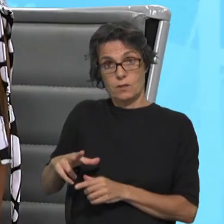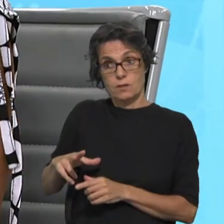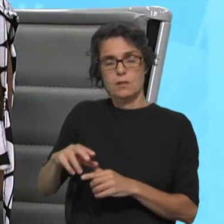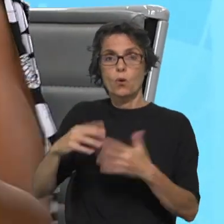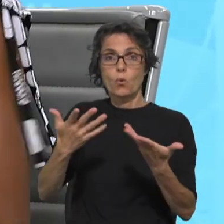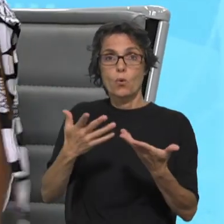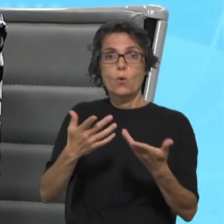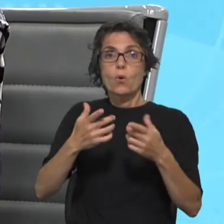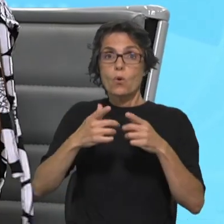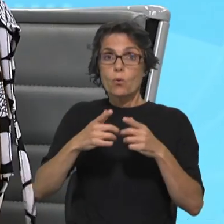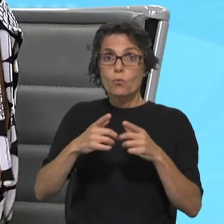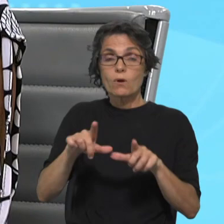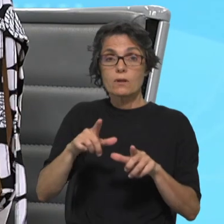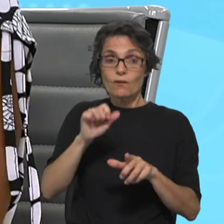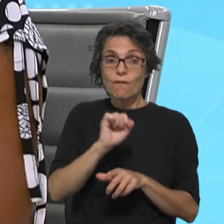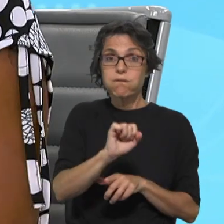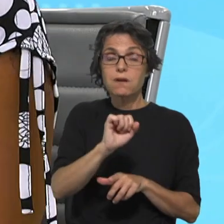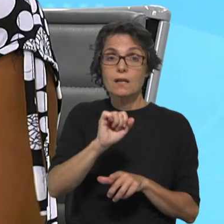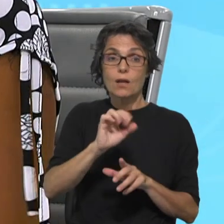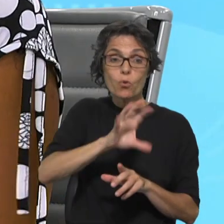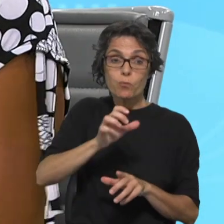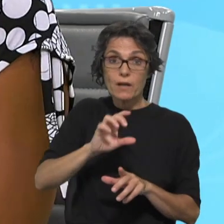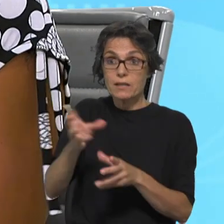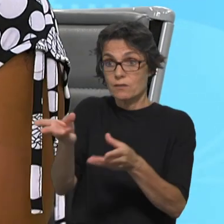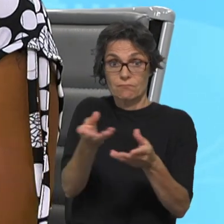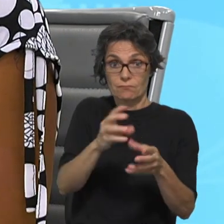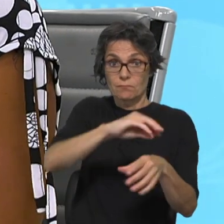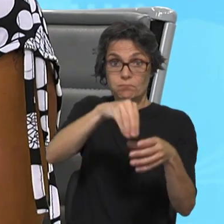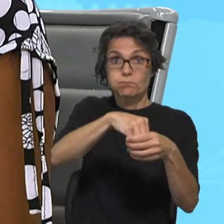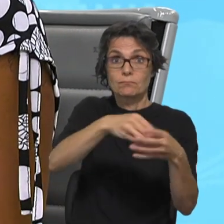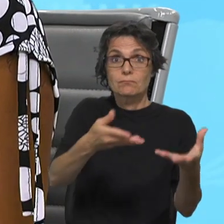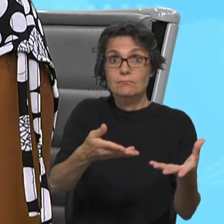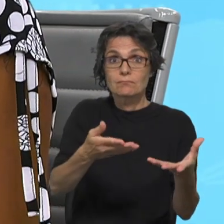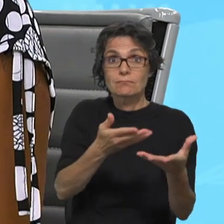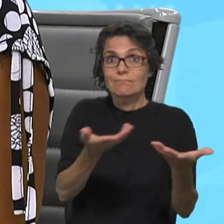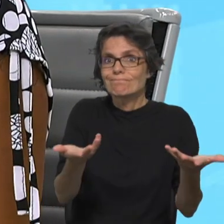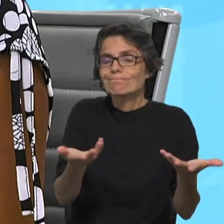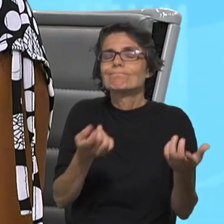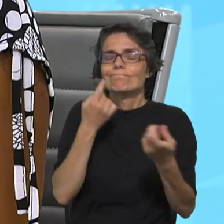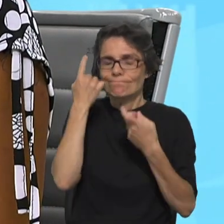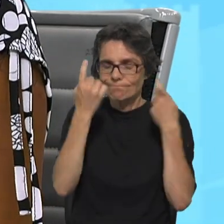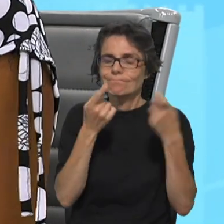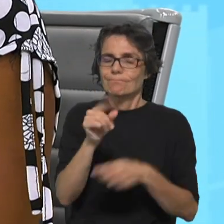língua materna em que eles já estão imersos e têm os amigos e tudo mais. É uma reflexão que os nossos sacerdotes